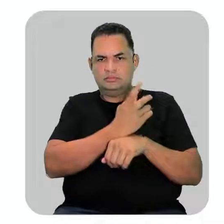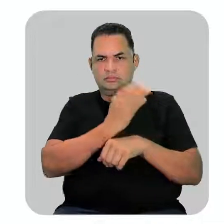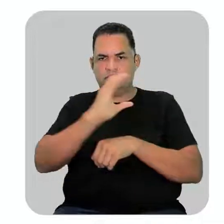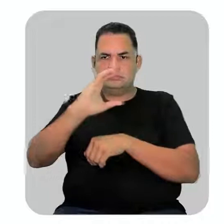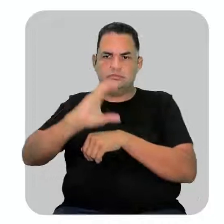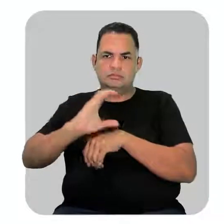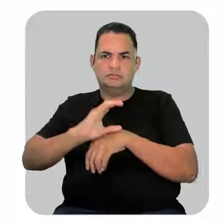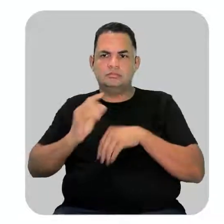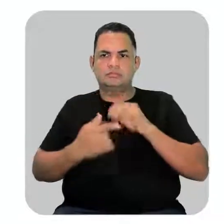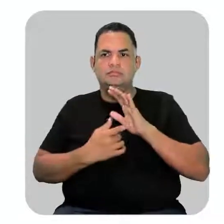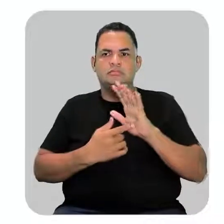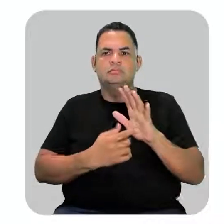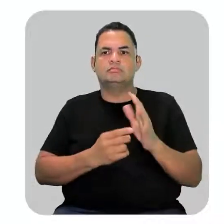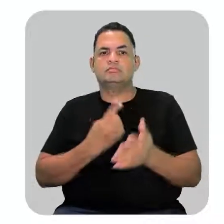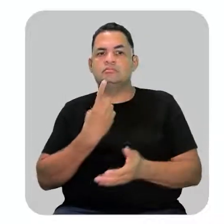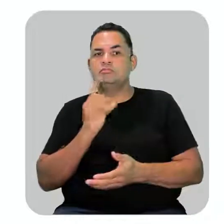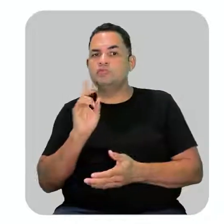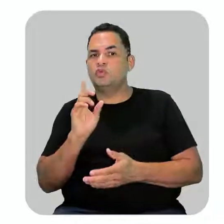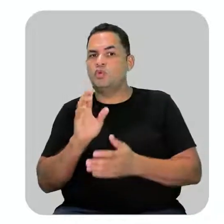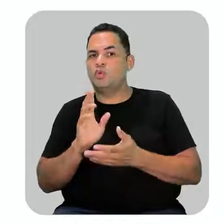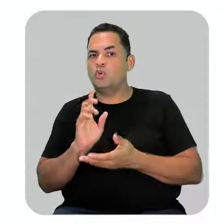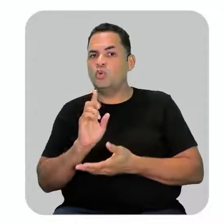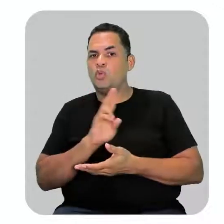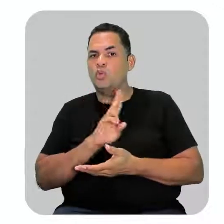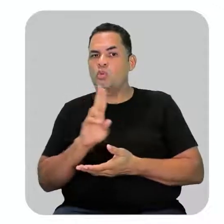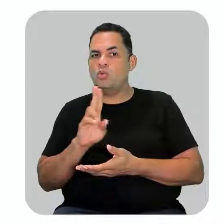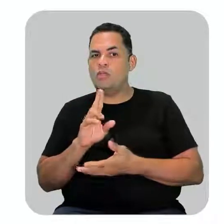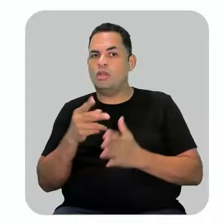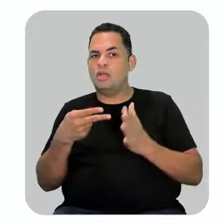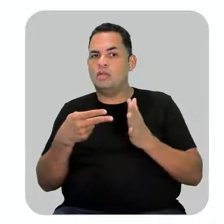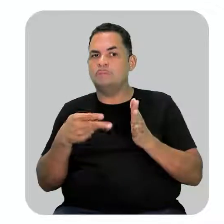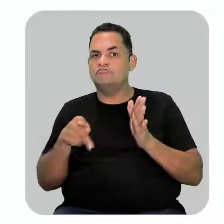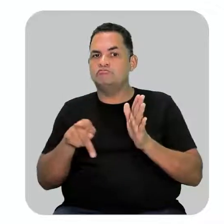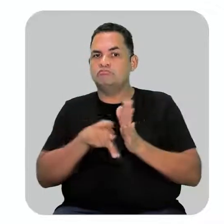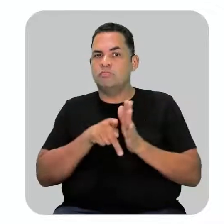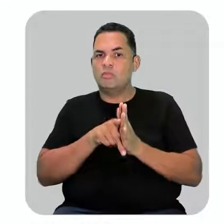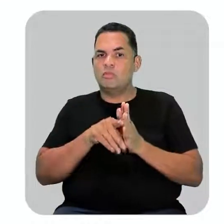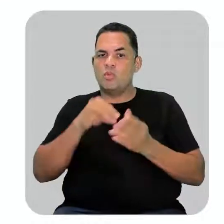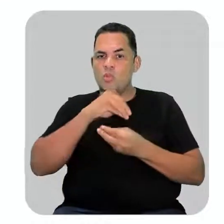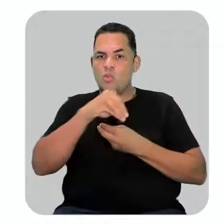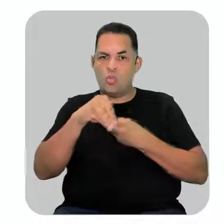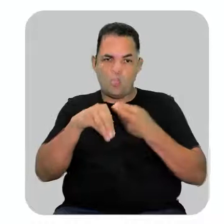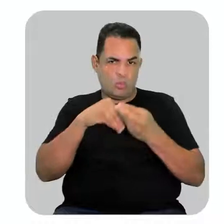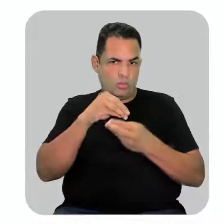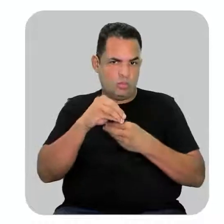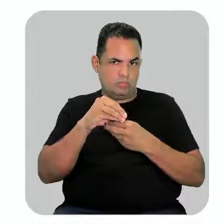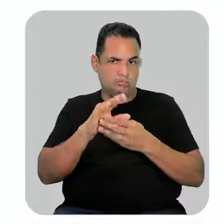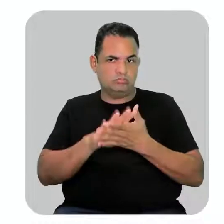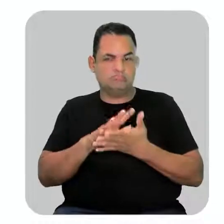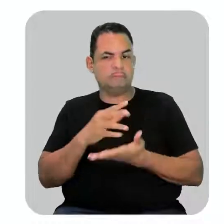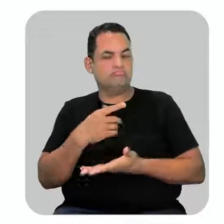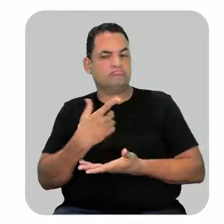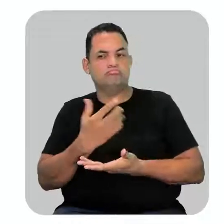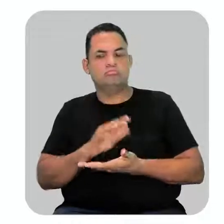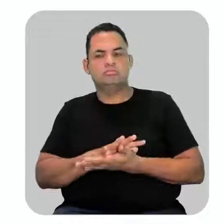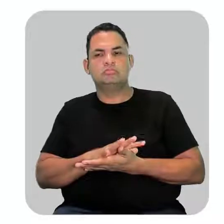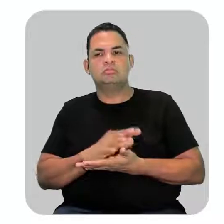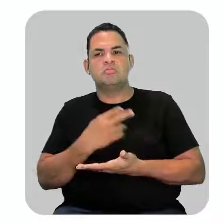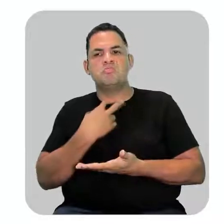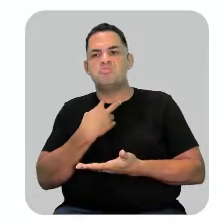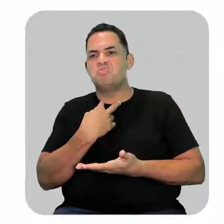apresentar um único nome para especificar o composto não podendo ocorrer ambiguidade